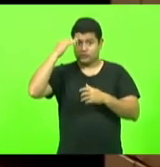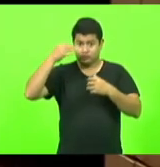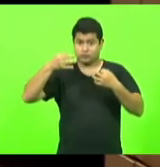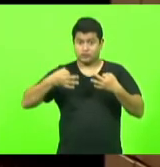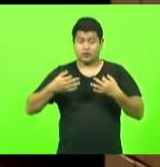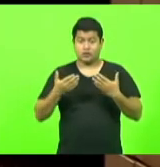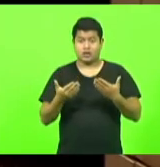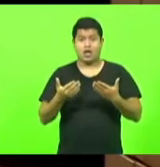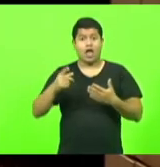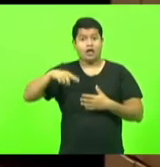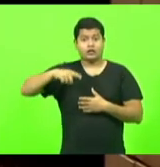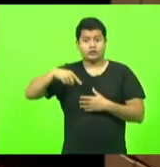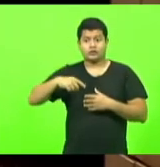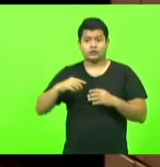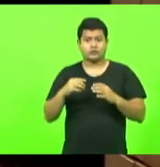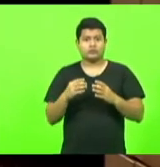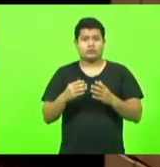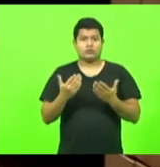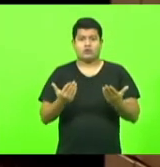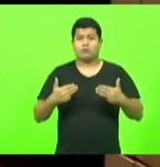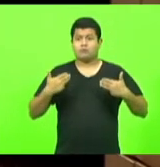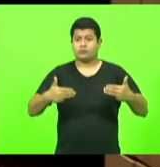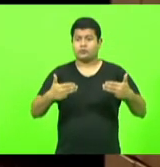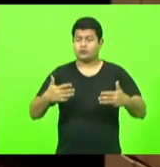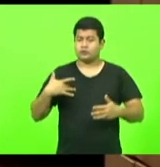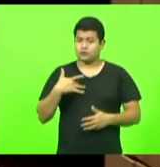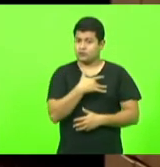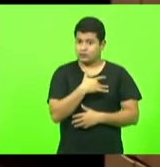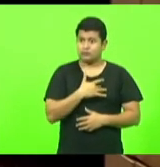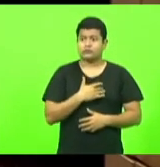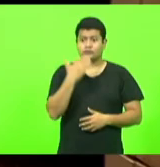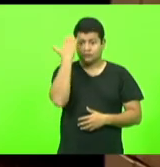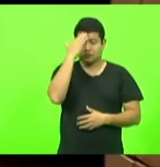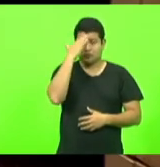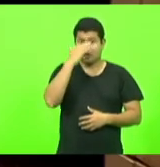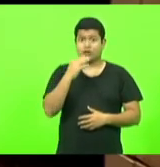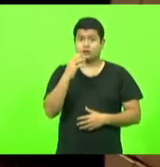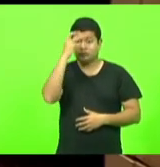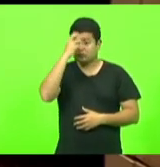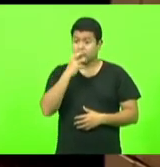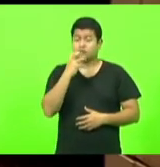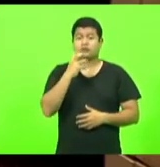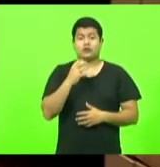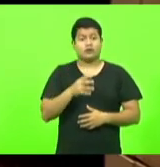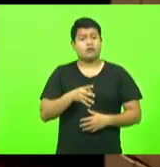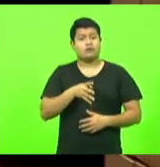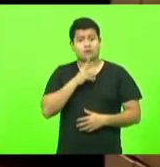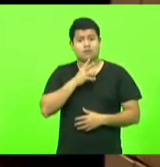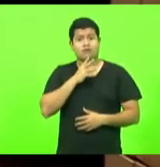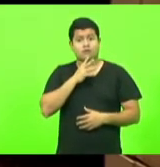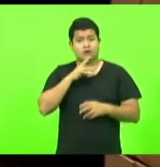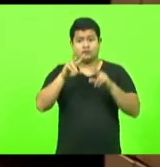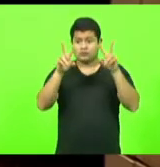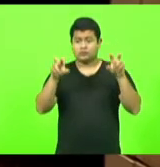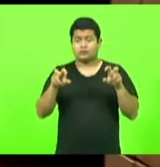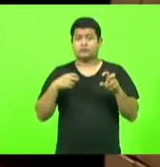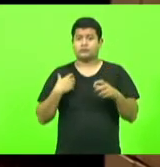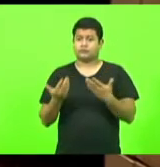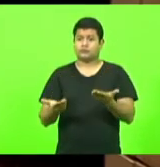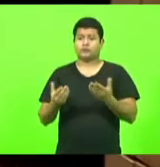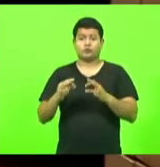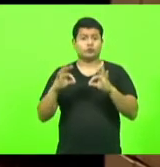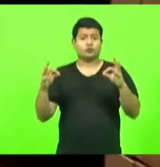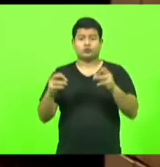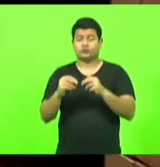Ascura é do Brasil é do mundo esta atitude e esta decisão de